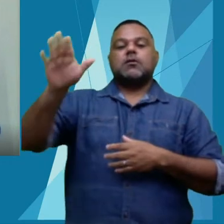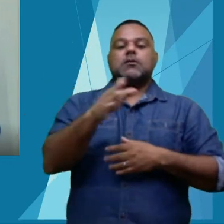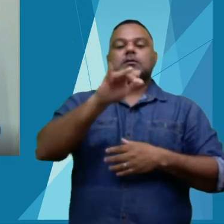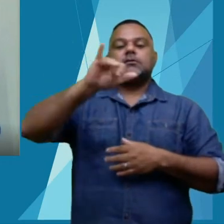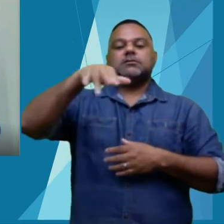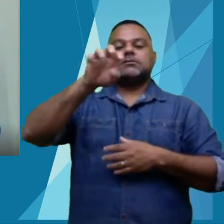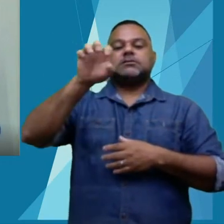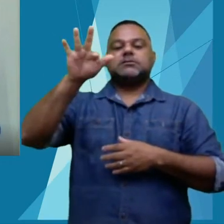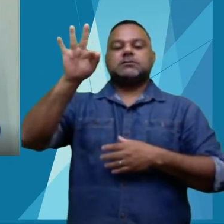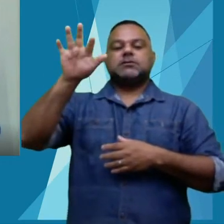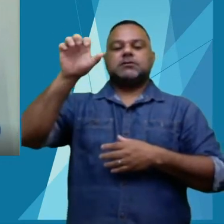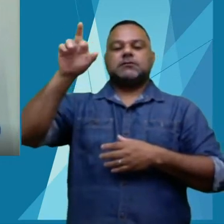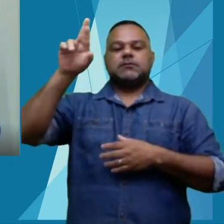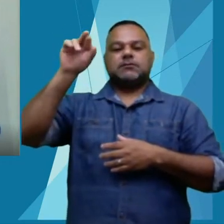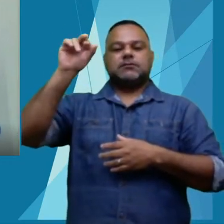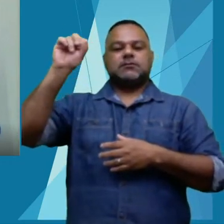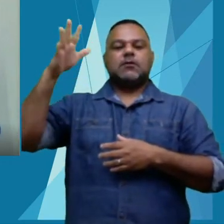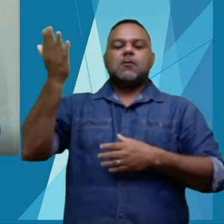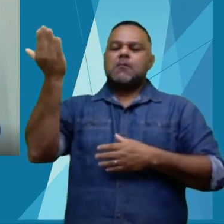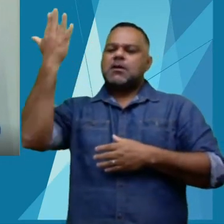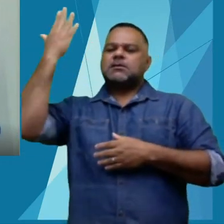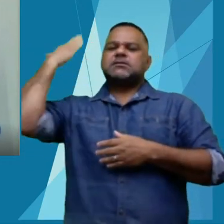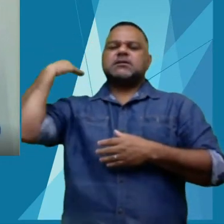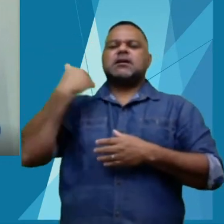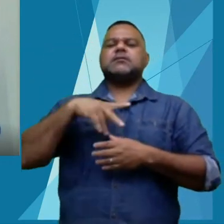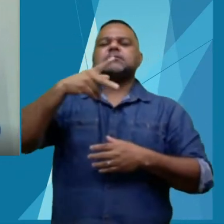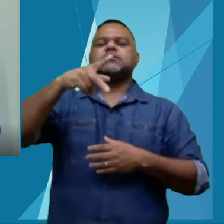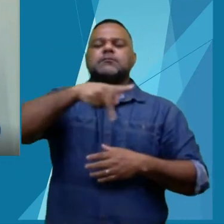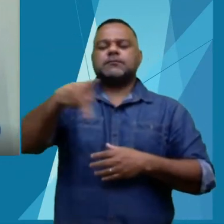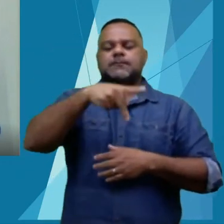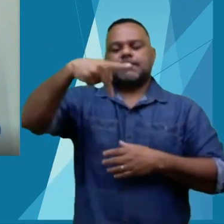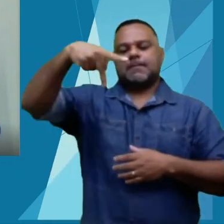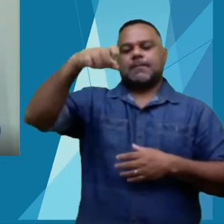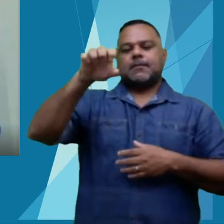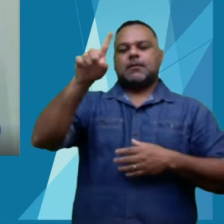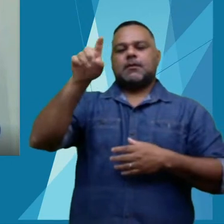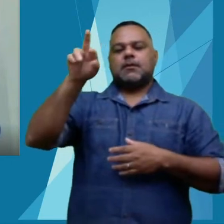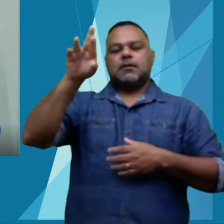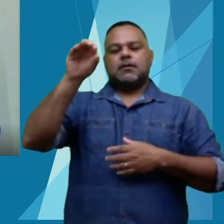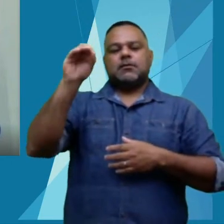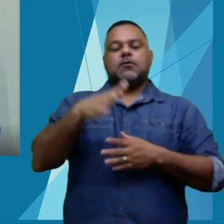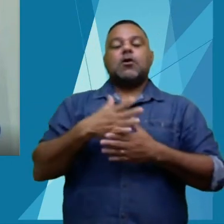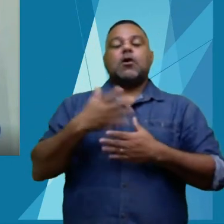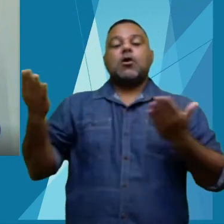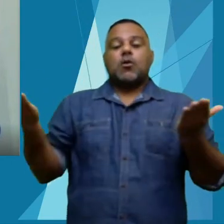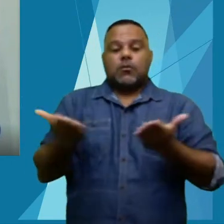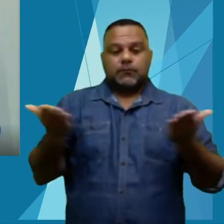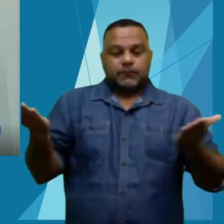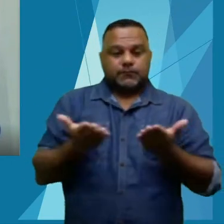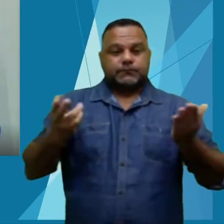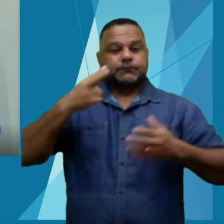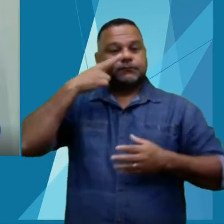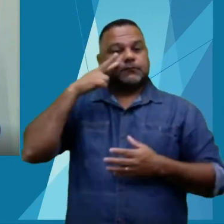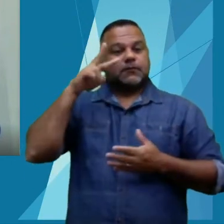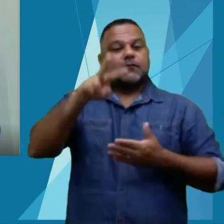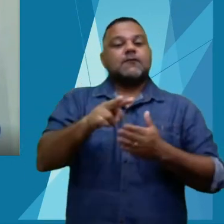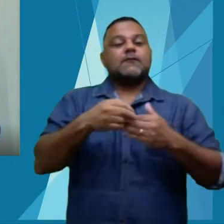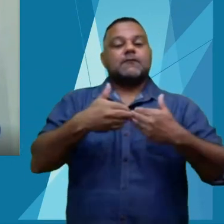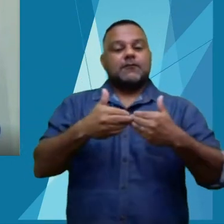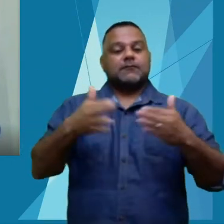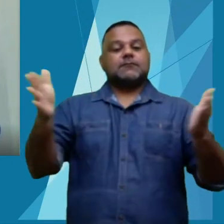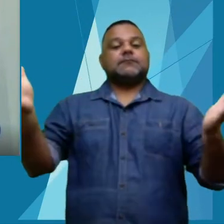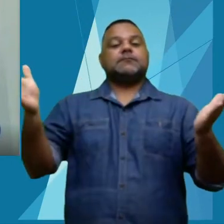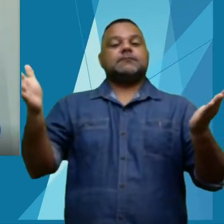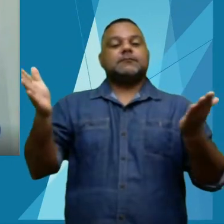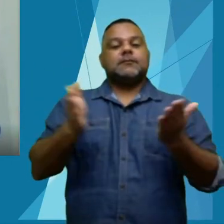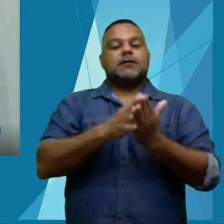foi pensado pelo Pedro Plesi, que foi o nosso pró-reitor de pesquisa, e acompanhar e, hoje, ver o lançamento da revista